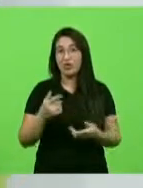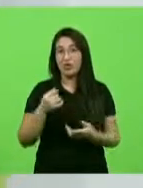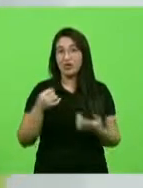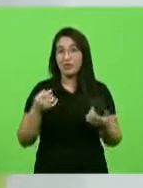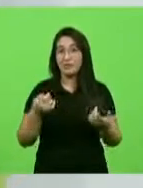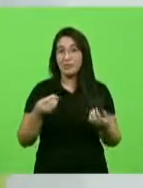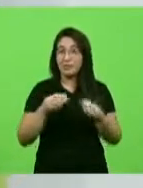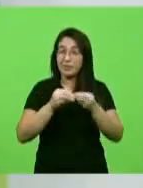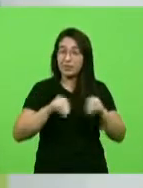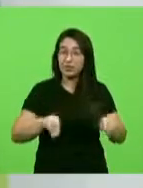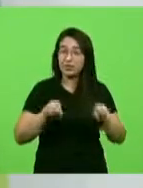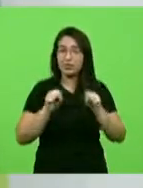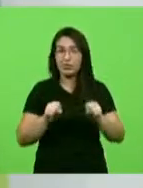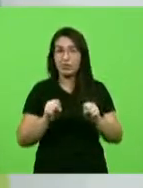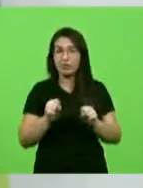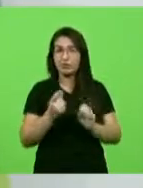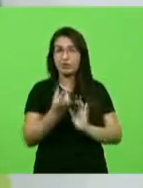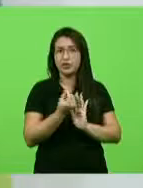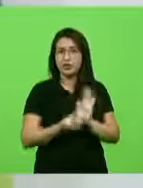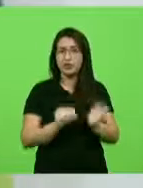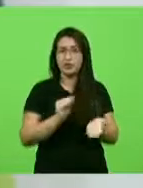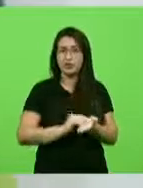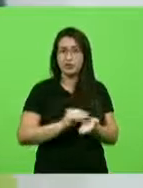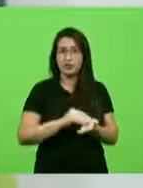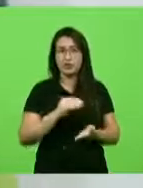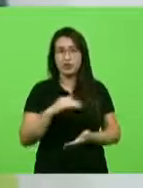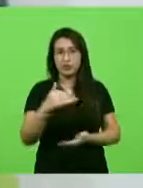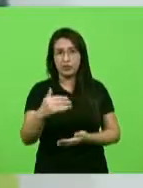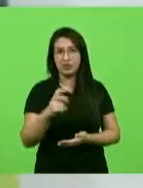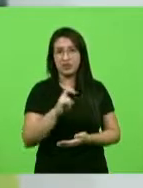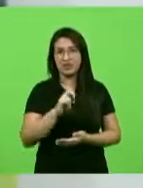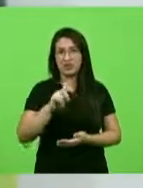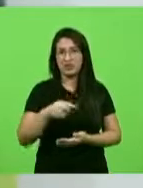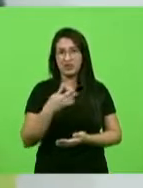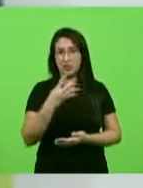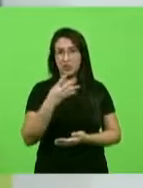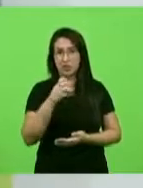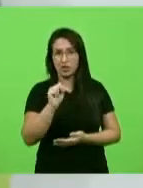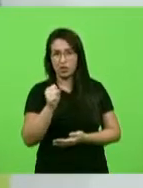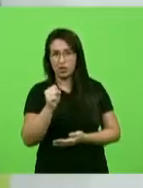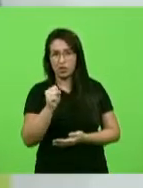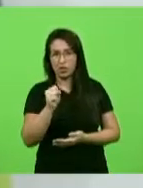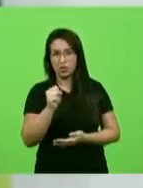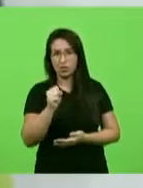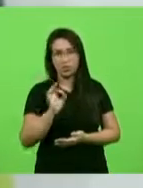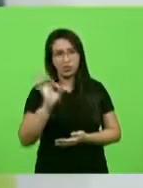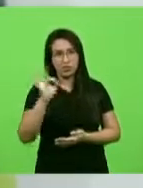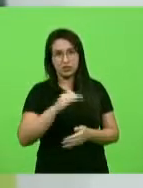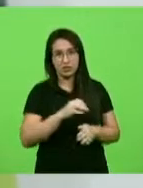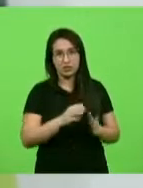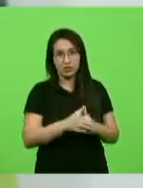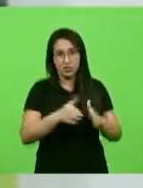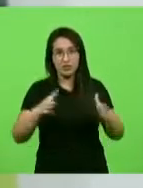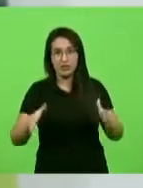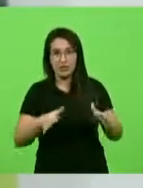5,48% do aumento do trânsito numa rodovia resulta em 40 milhões de resultado